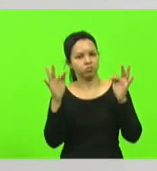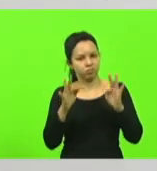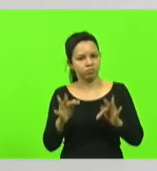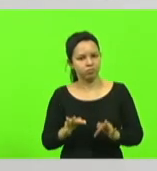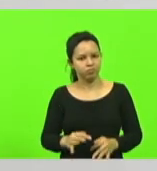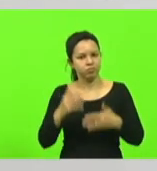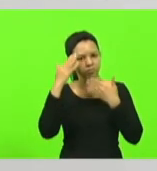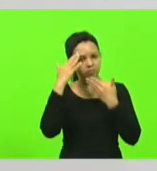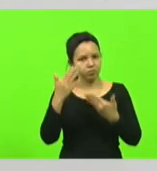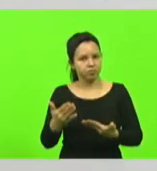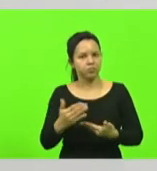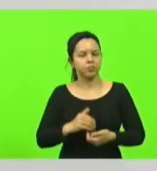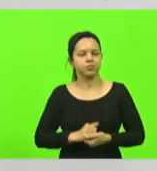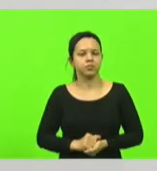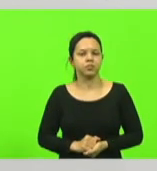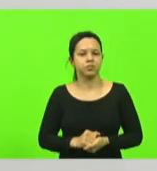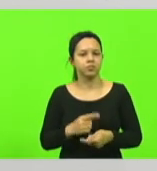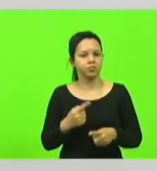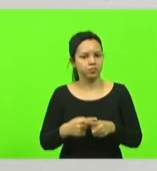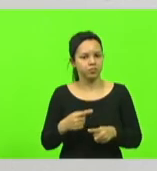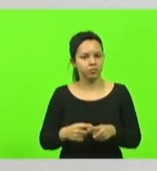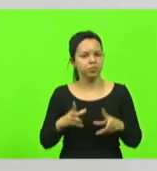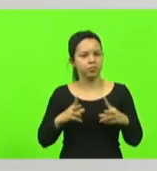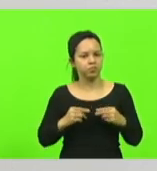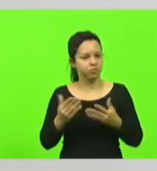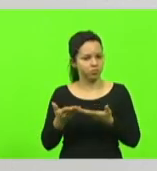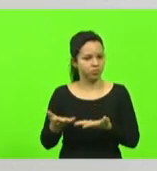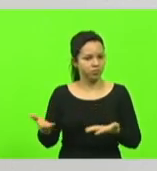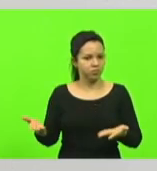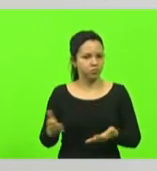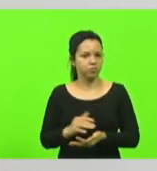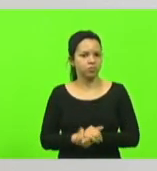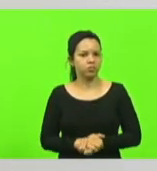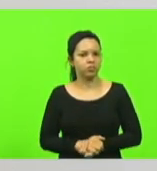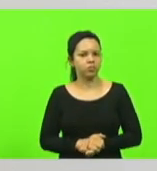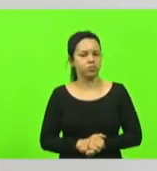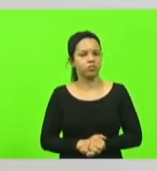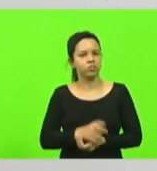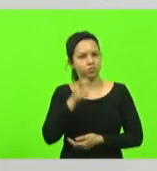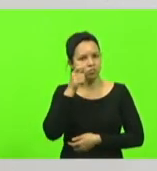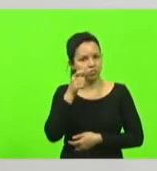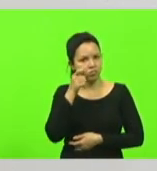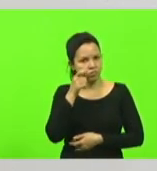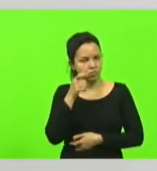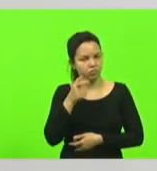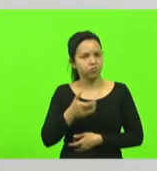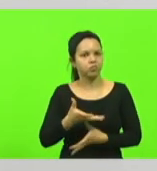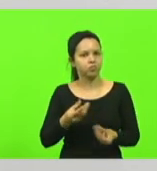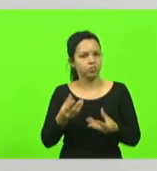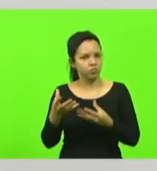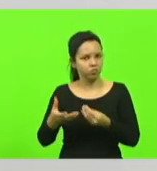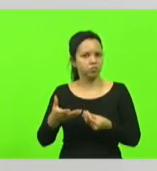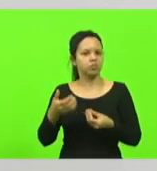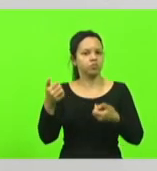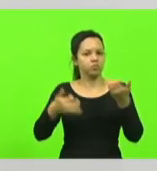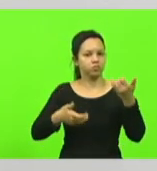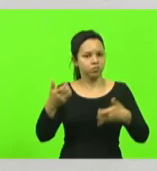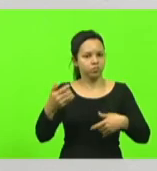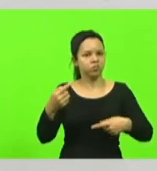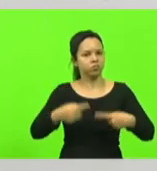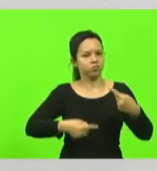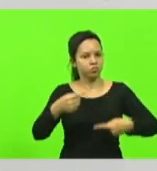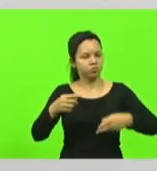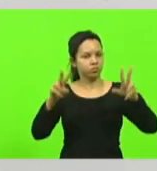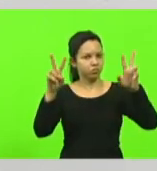obrigado até porque merecem eu acompanhei vários depoimentos aqui hoje foi tratado de um assunto que está